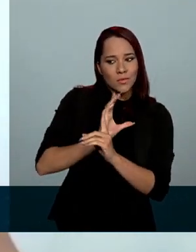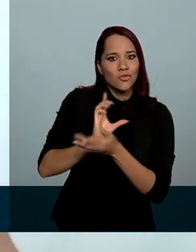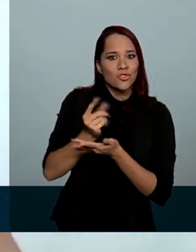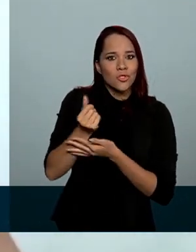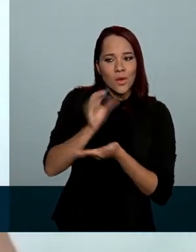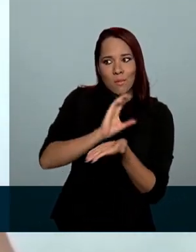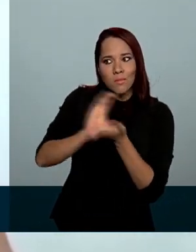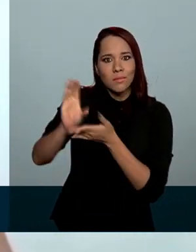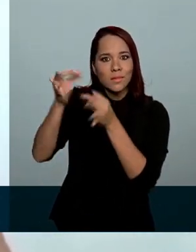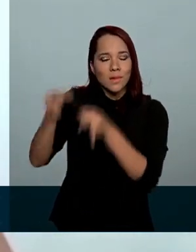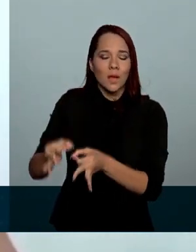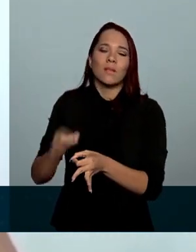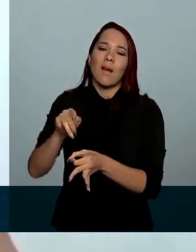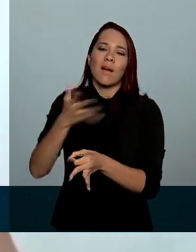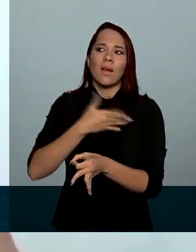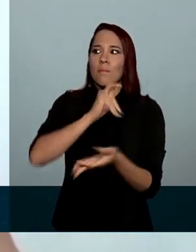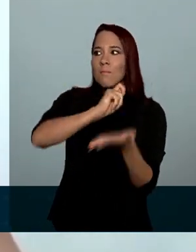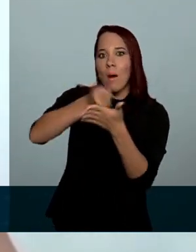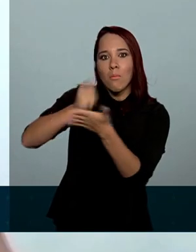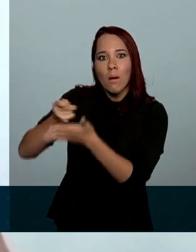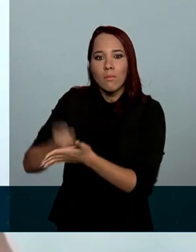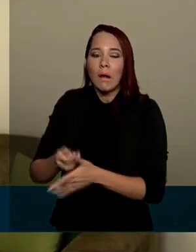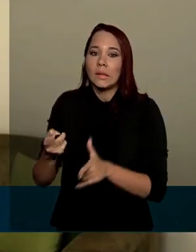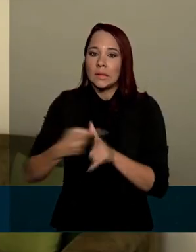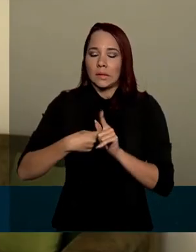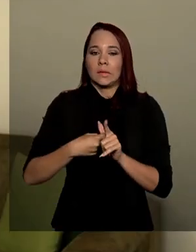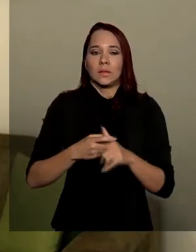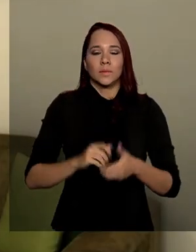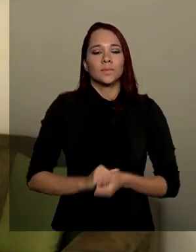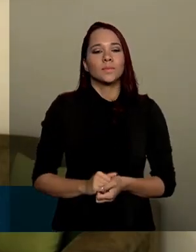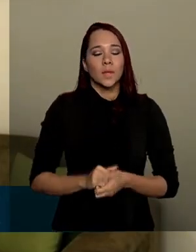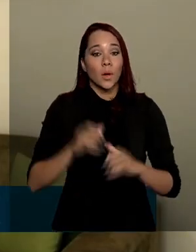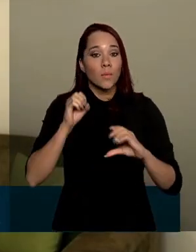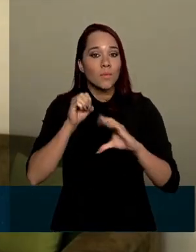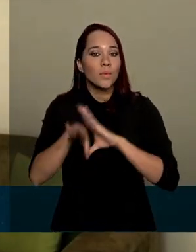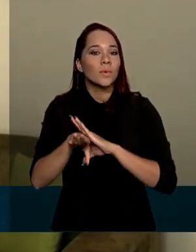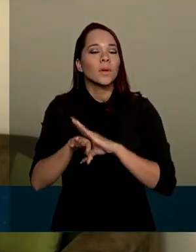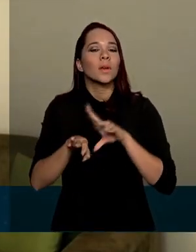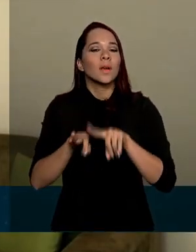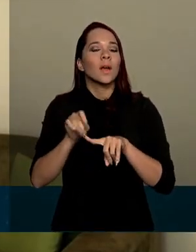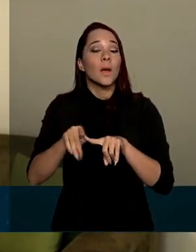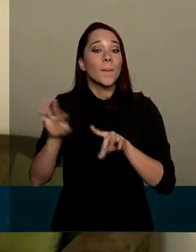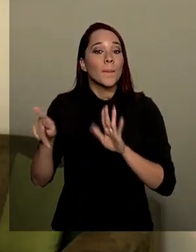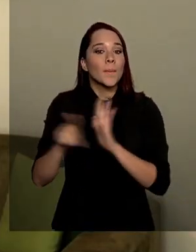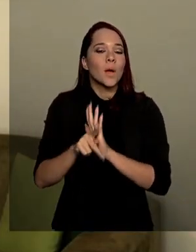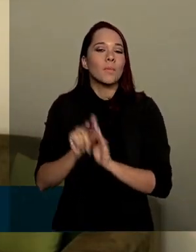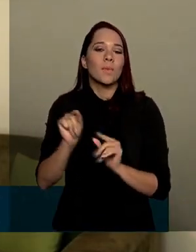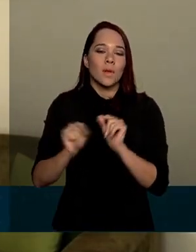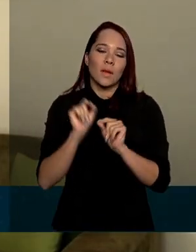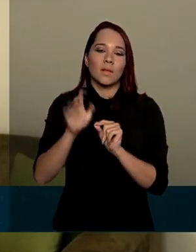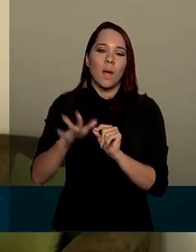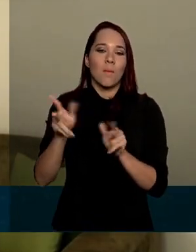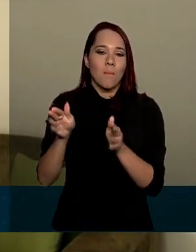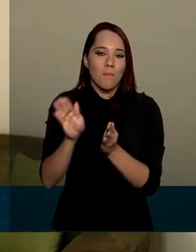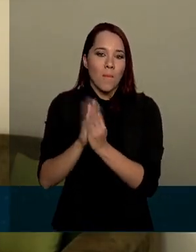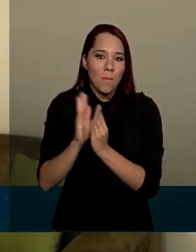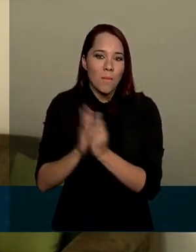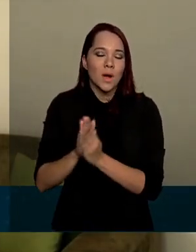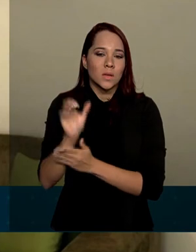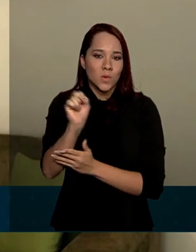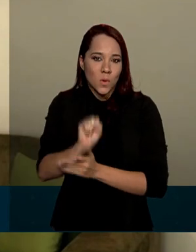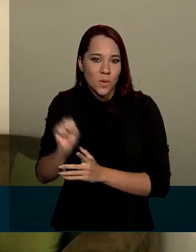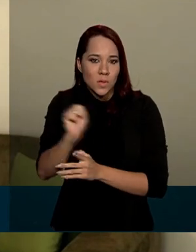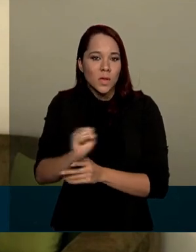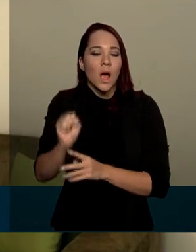dinheiro. Pretendo quitar algumas dívidas que estão pendentes. O depósito é feito exclusivamente na poupança social